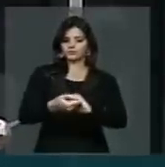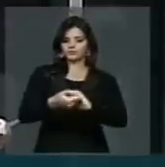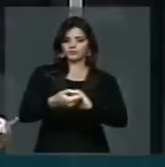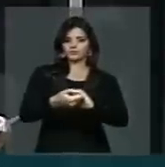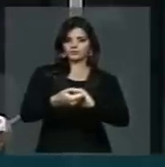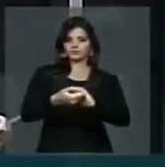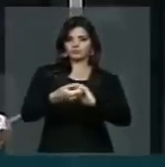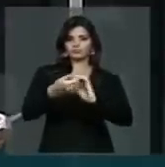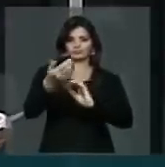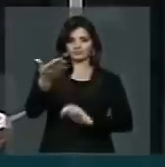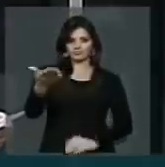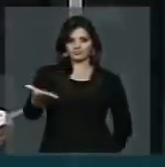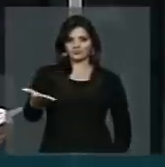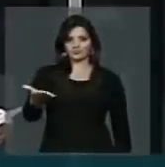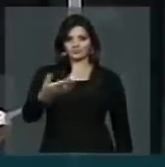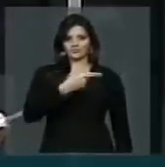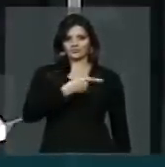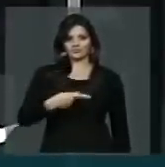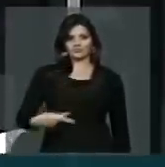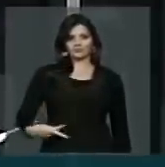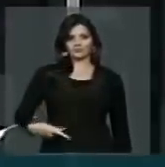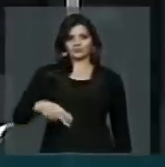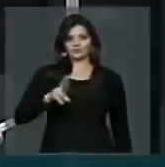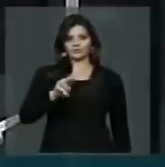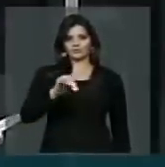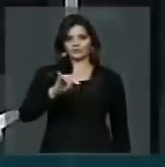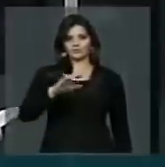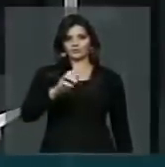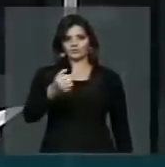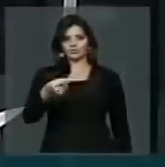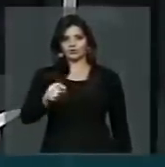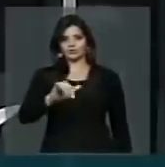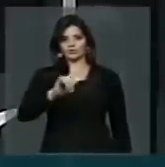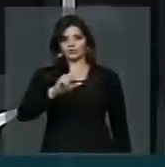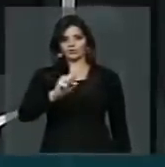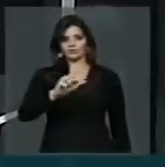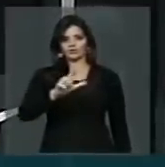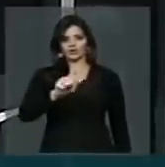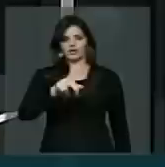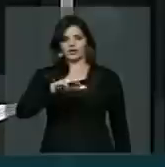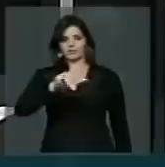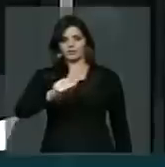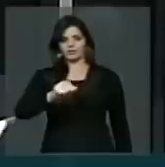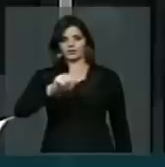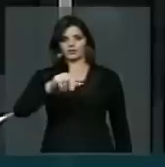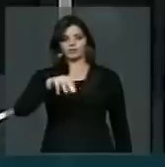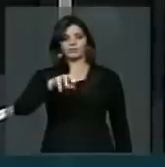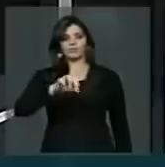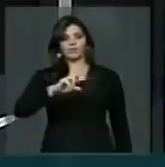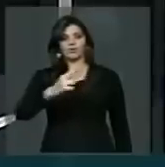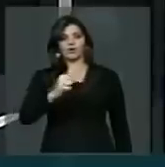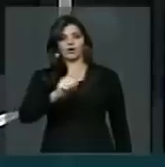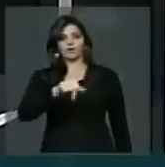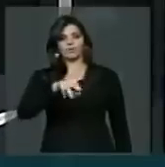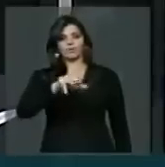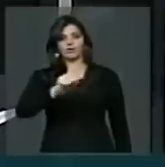Cumprimento o presidente da União Nacional Islâmica, Mohamed Al-Basha,